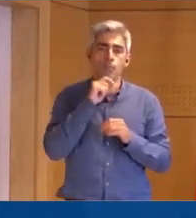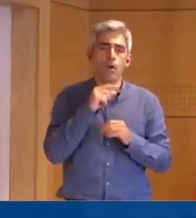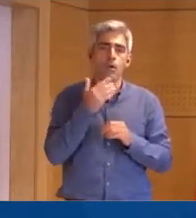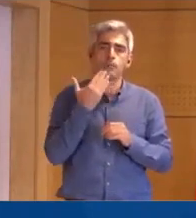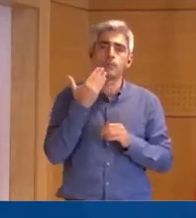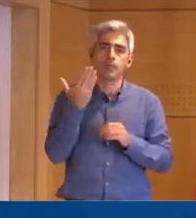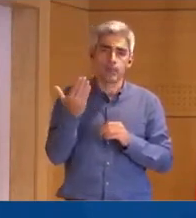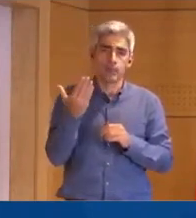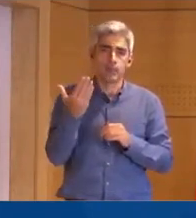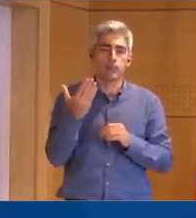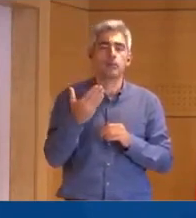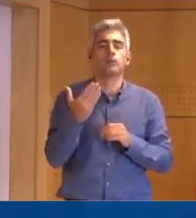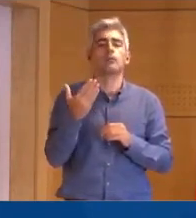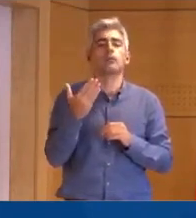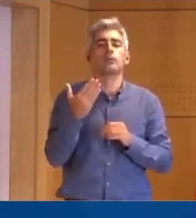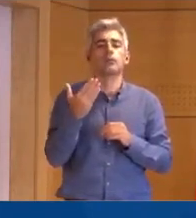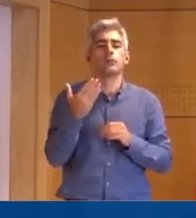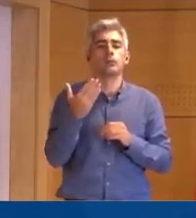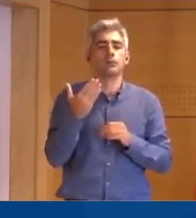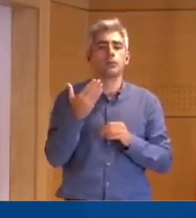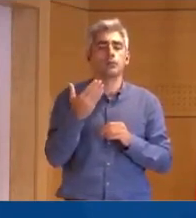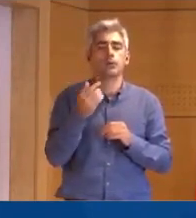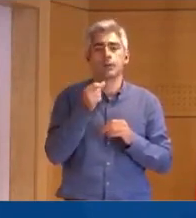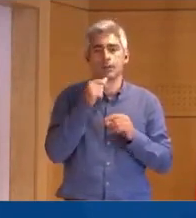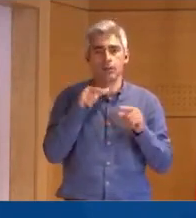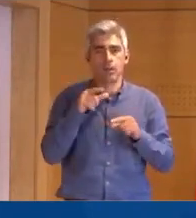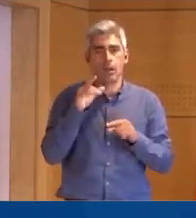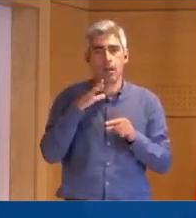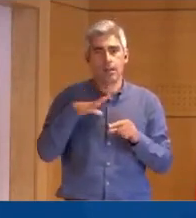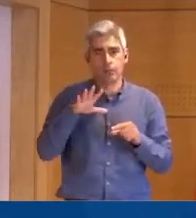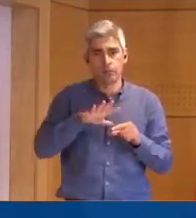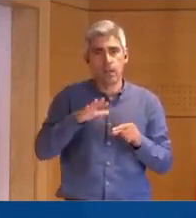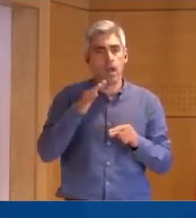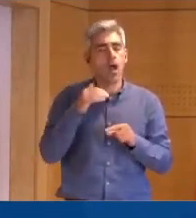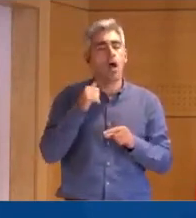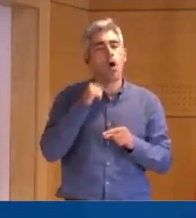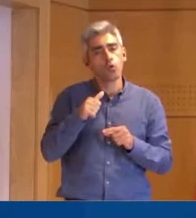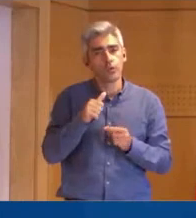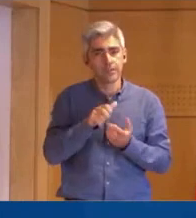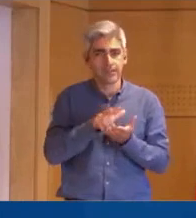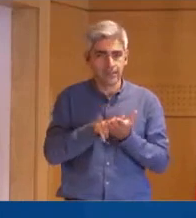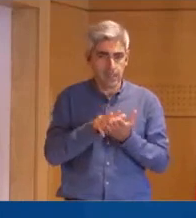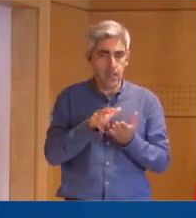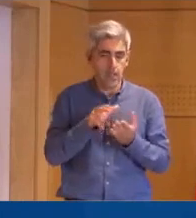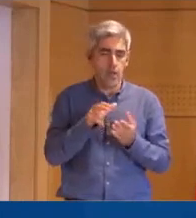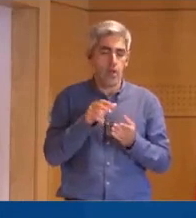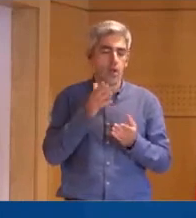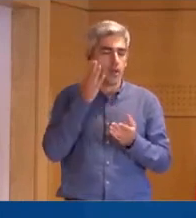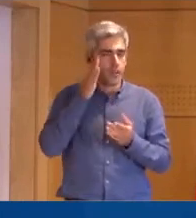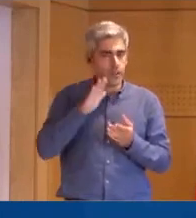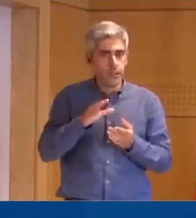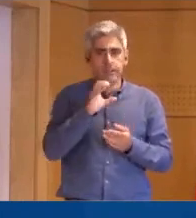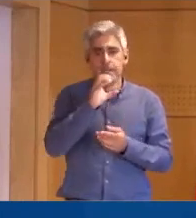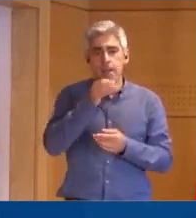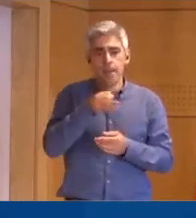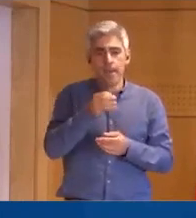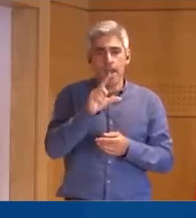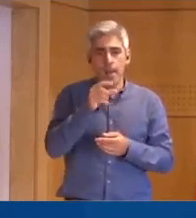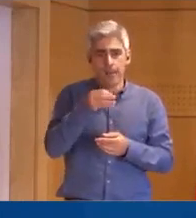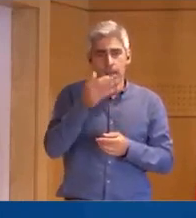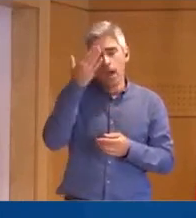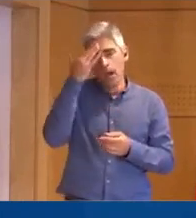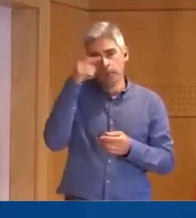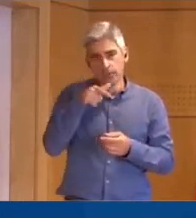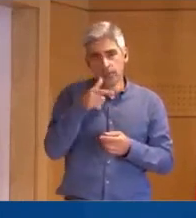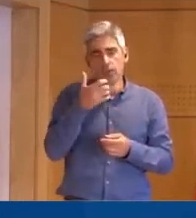requerer em território nacional a autorização de residência Cplp. Eu julgo que para